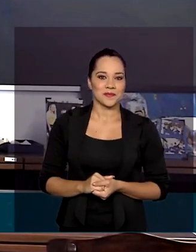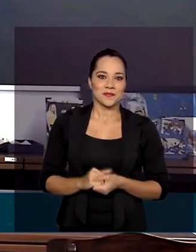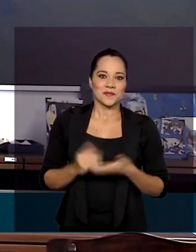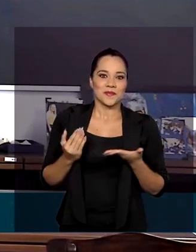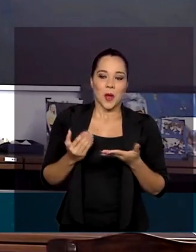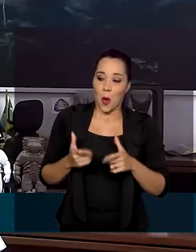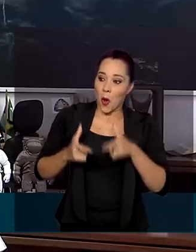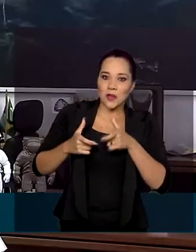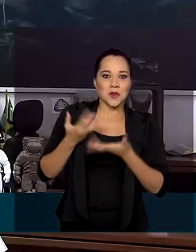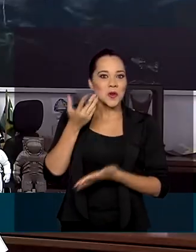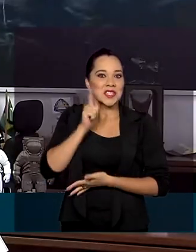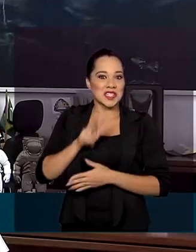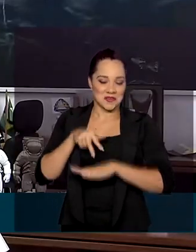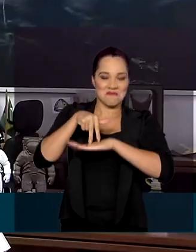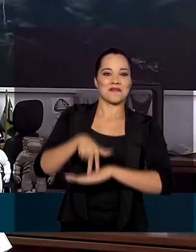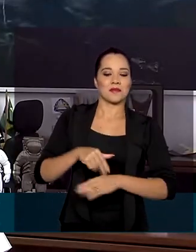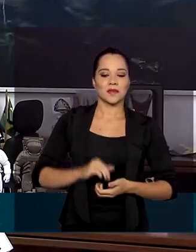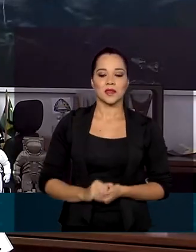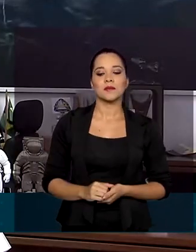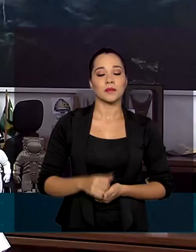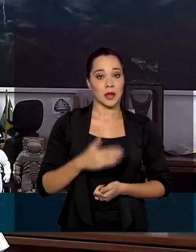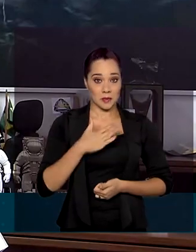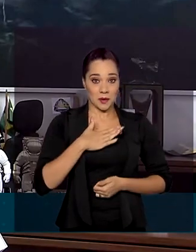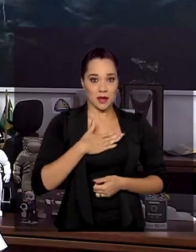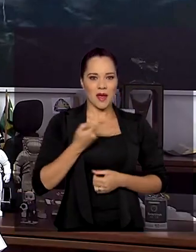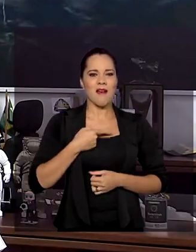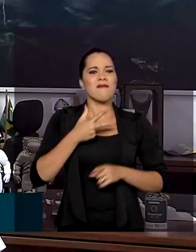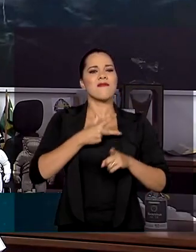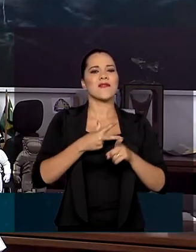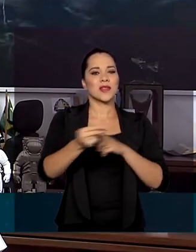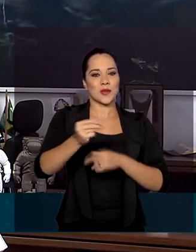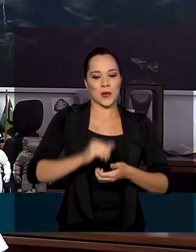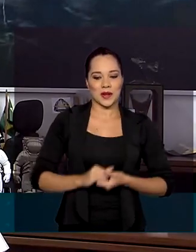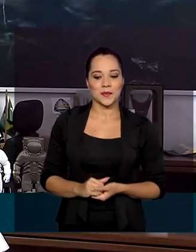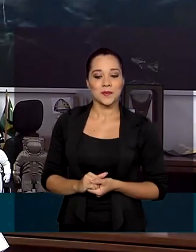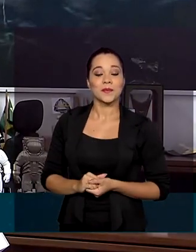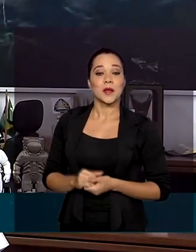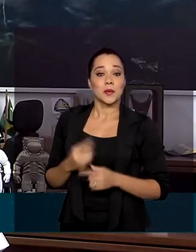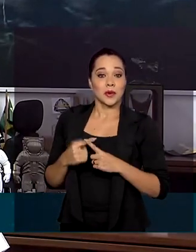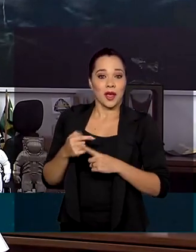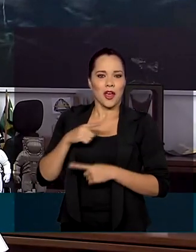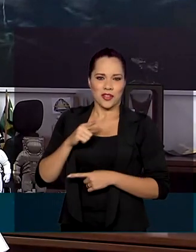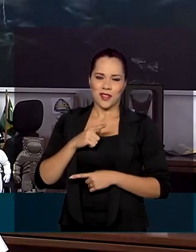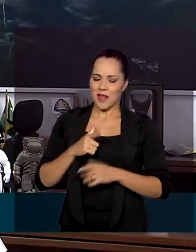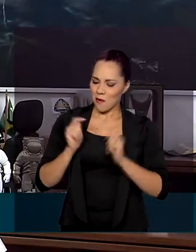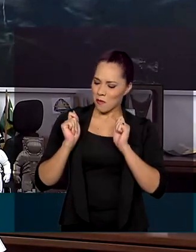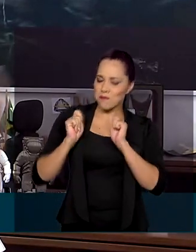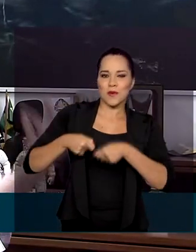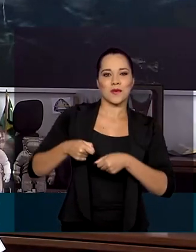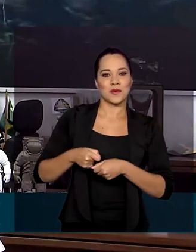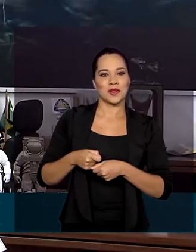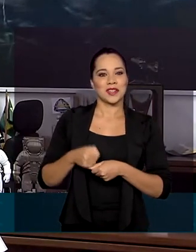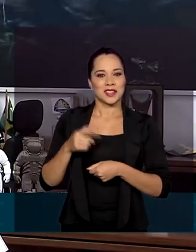onde isso chegou. Para mim é uma grande vitória que mostra que eu realmente tenho esse potencial de